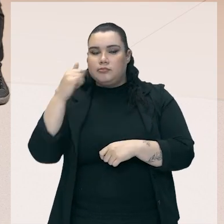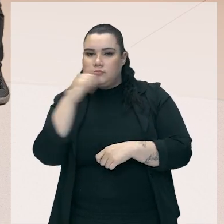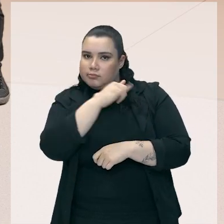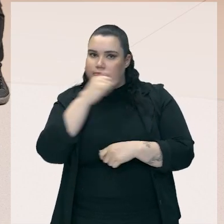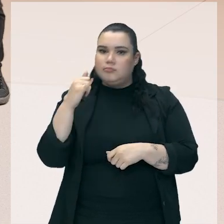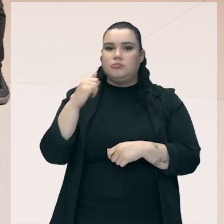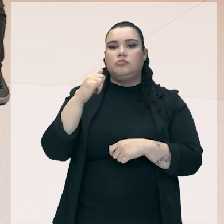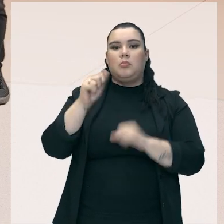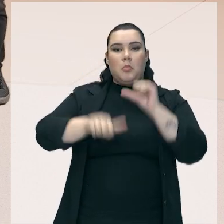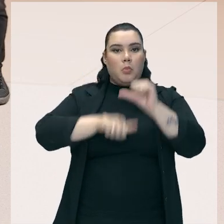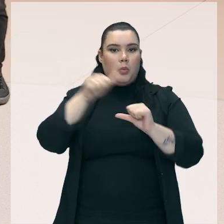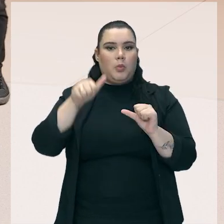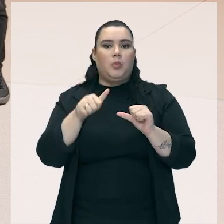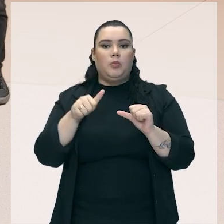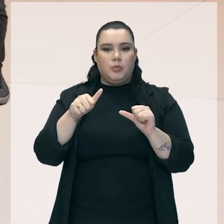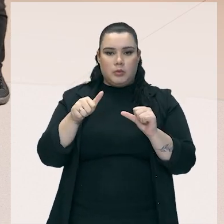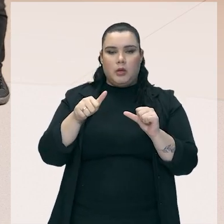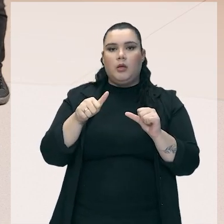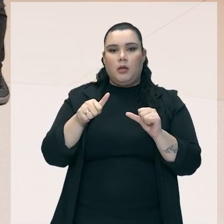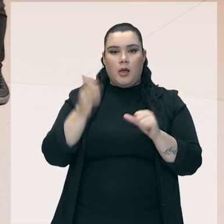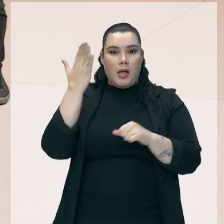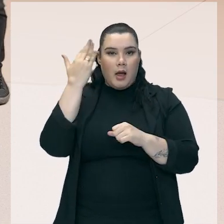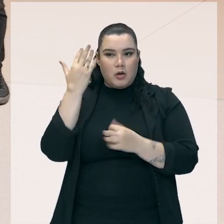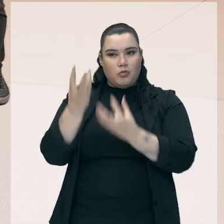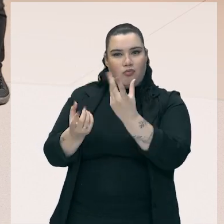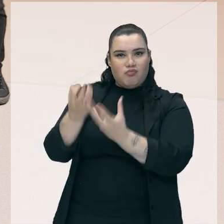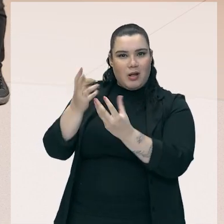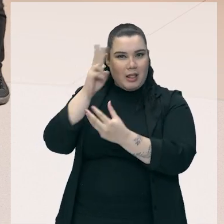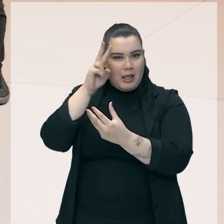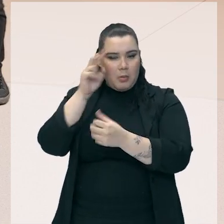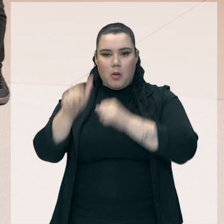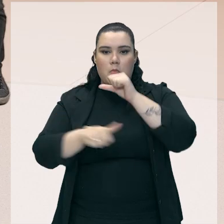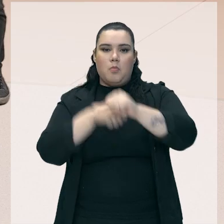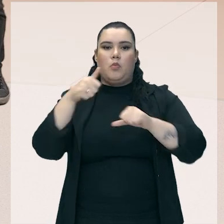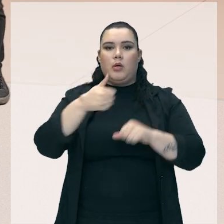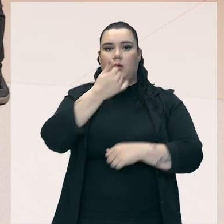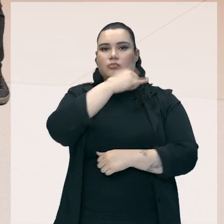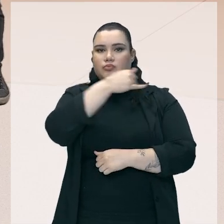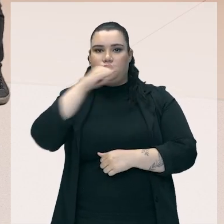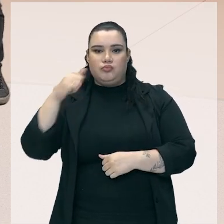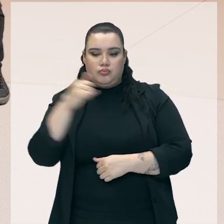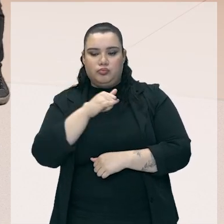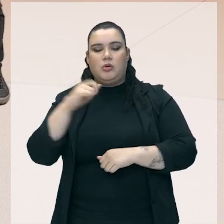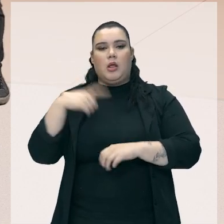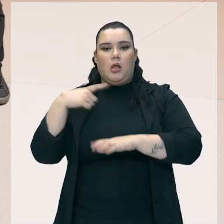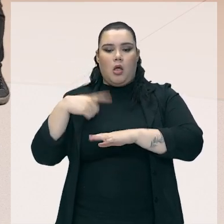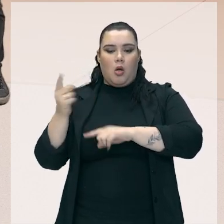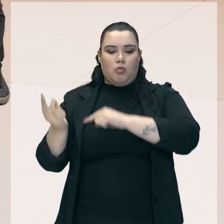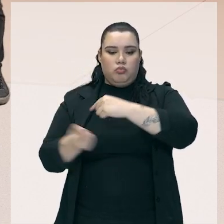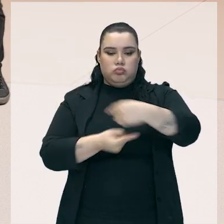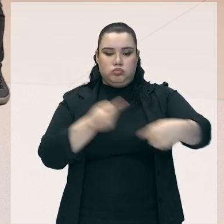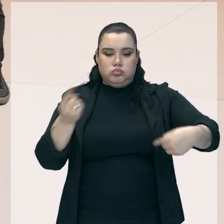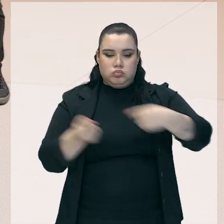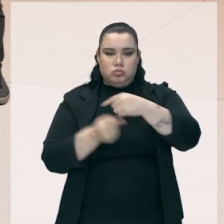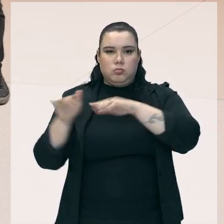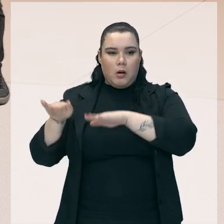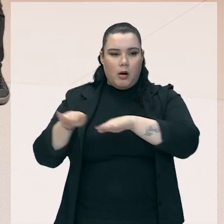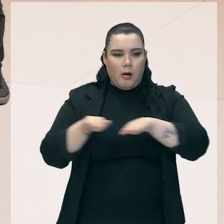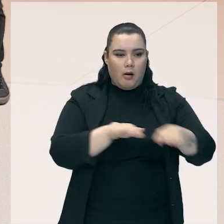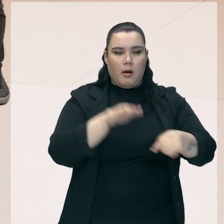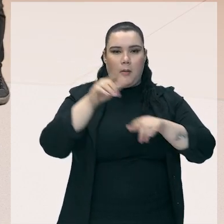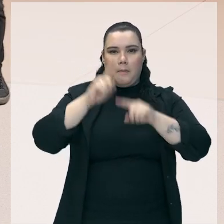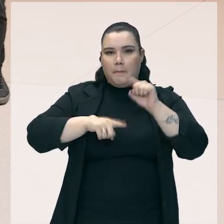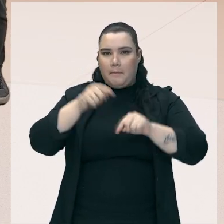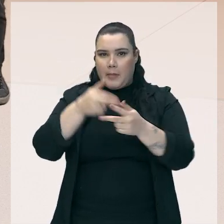energia usando ali a eletricidade, o uso do petróleo para a produção de outros produtos ali. Então tudo vai